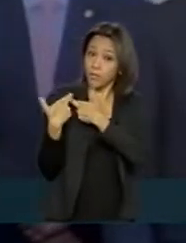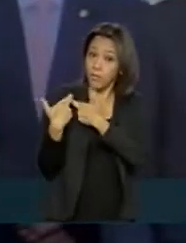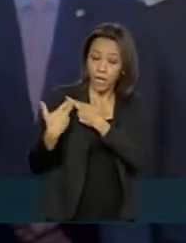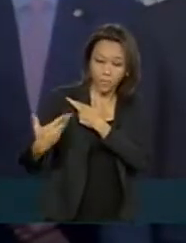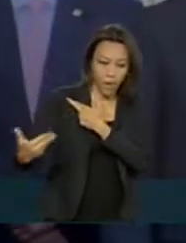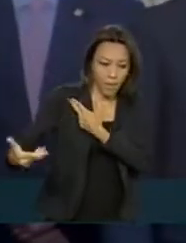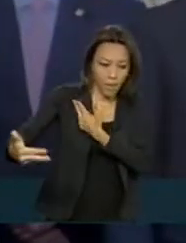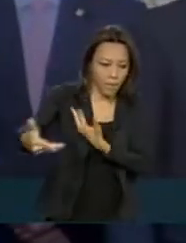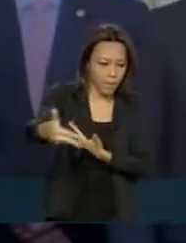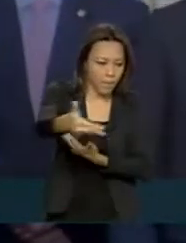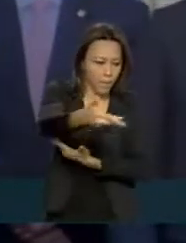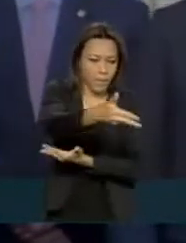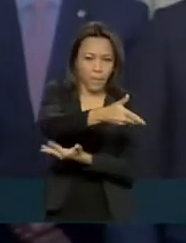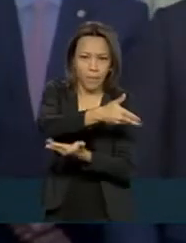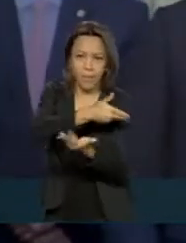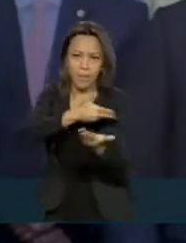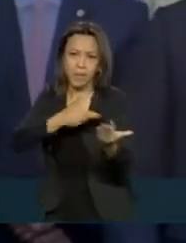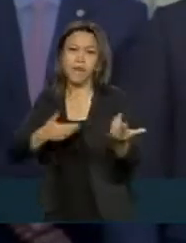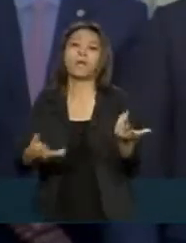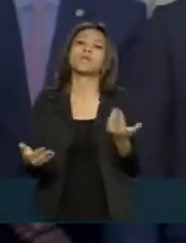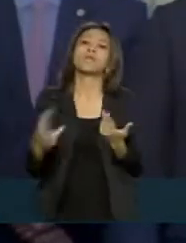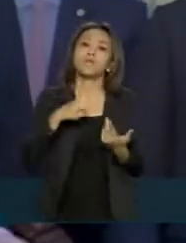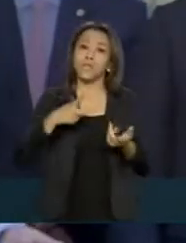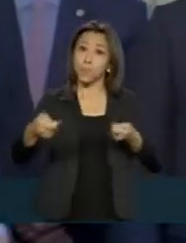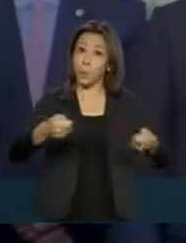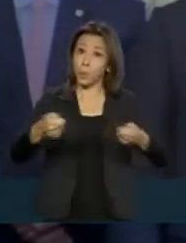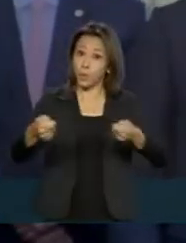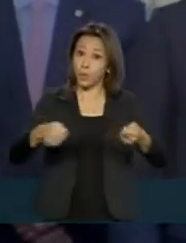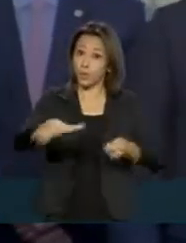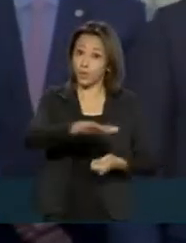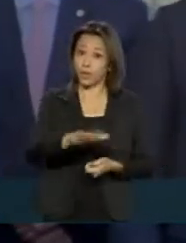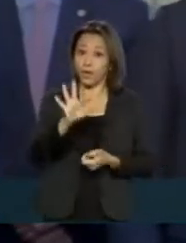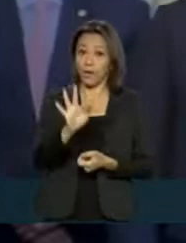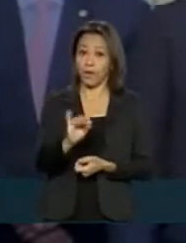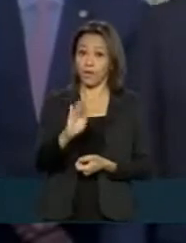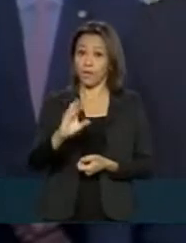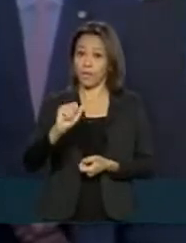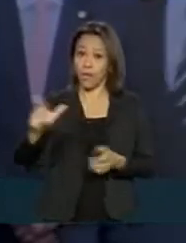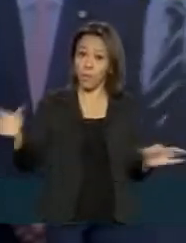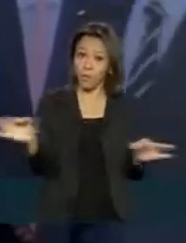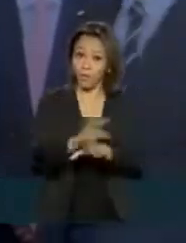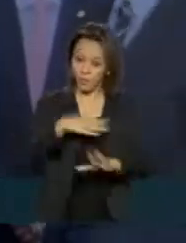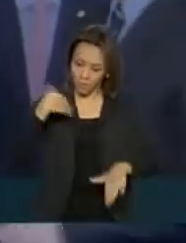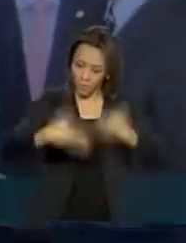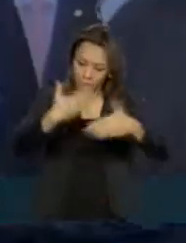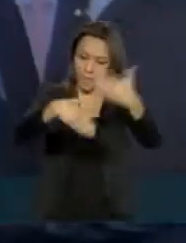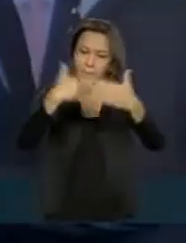o Brasil, com o equilíbrio fiscal e pronto para o crescimento. Muito obrigado a todos.